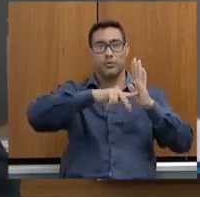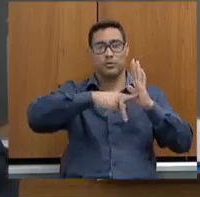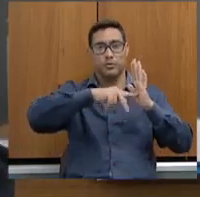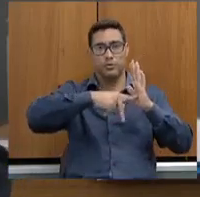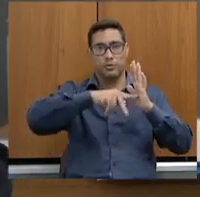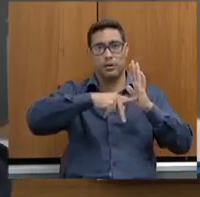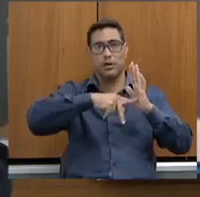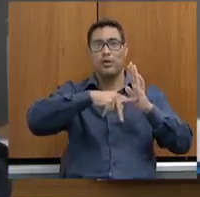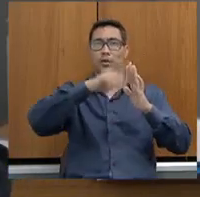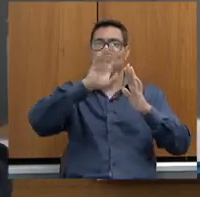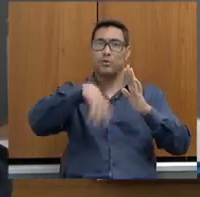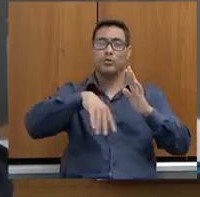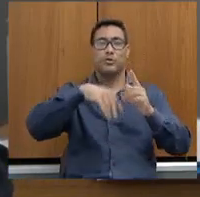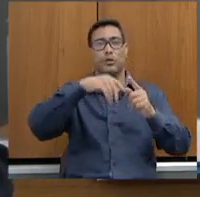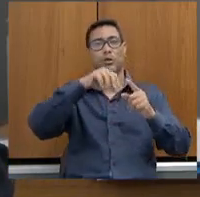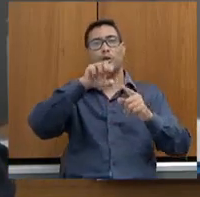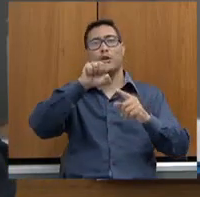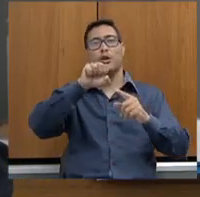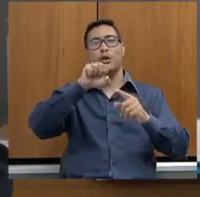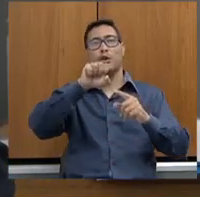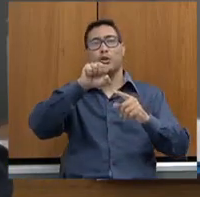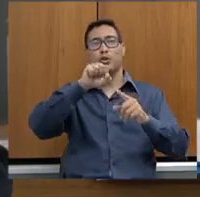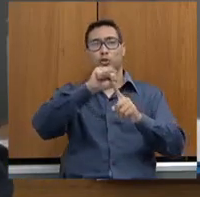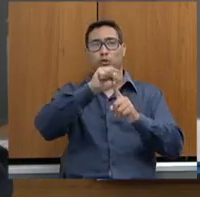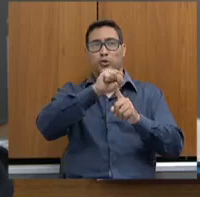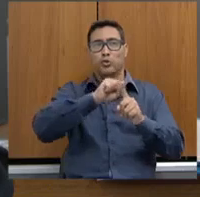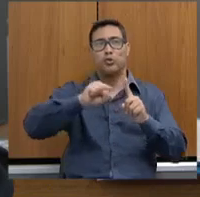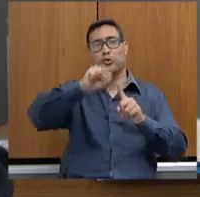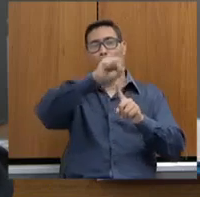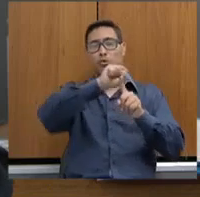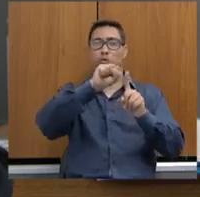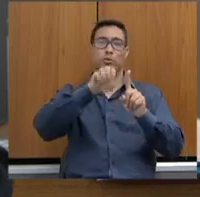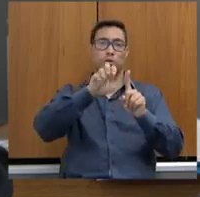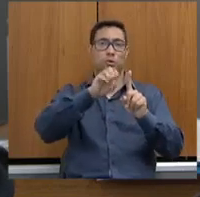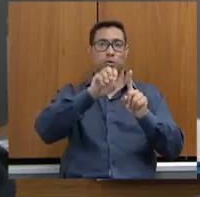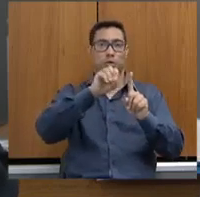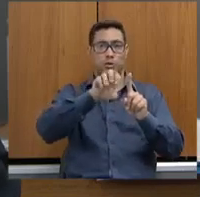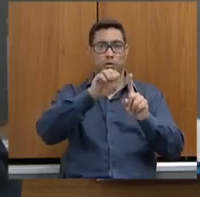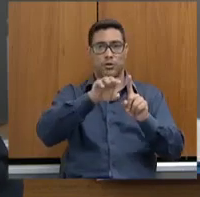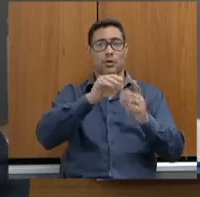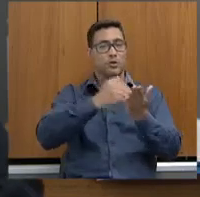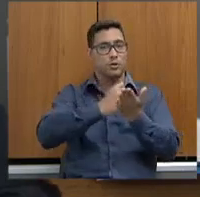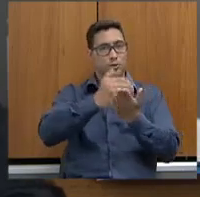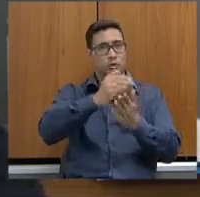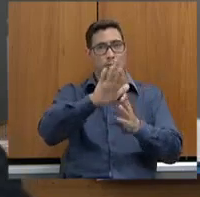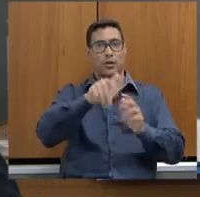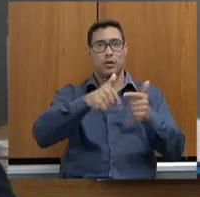socioeducativo que fizeram essa reivindicação, e fazendo isso, a já começa os trabalhos. Ok.